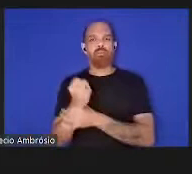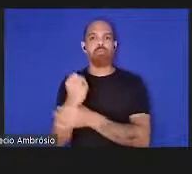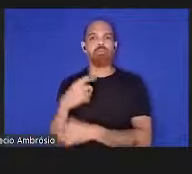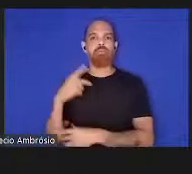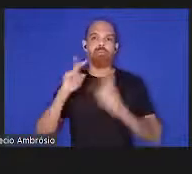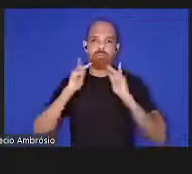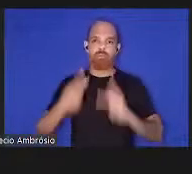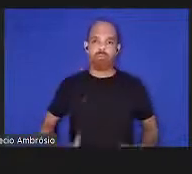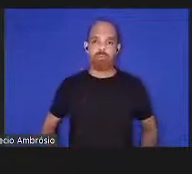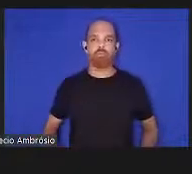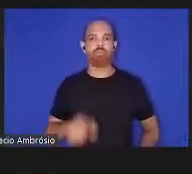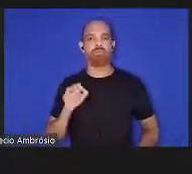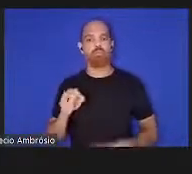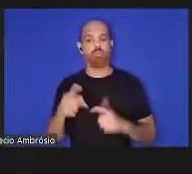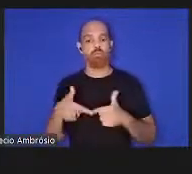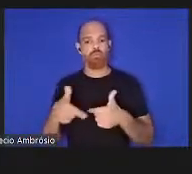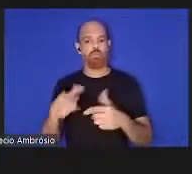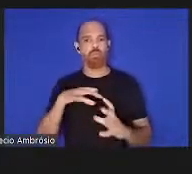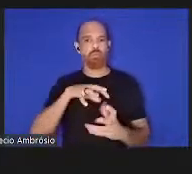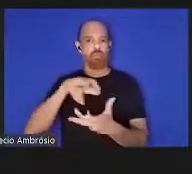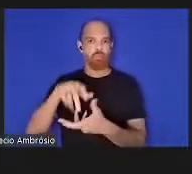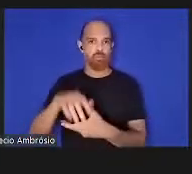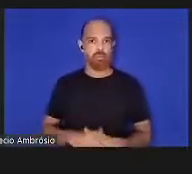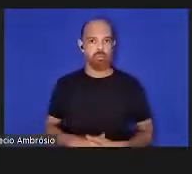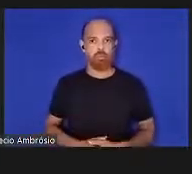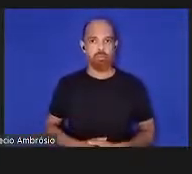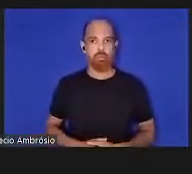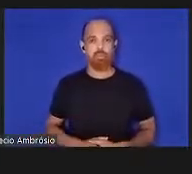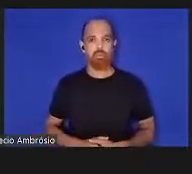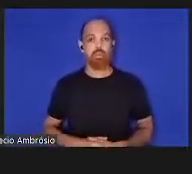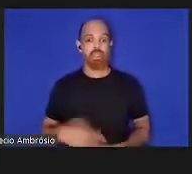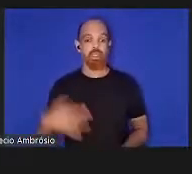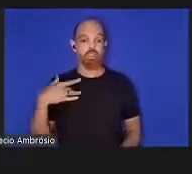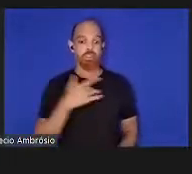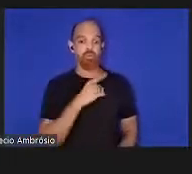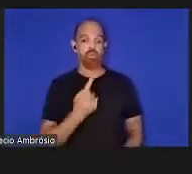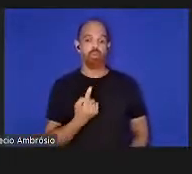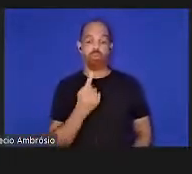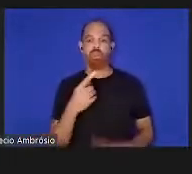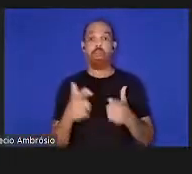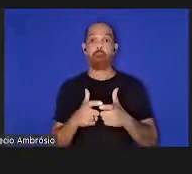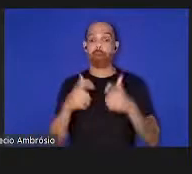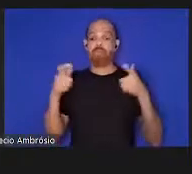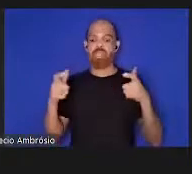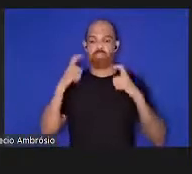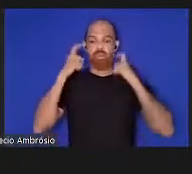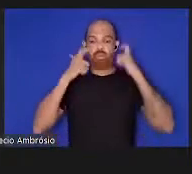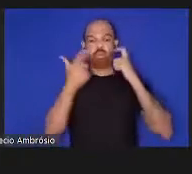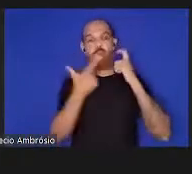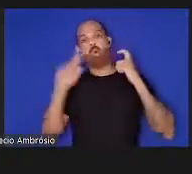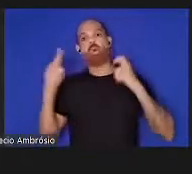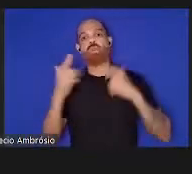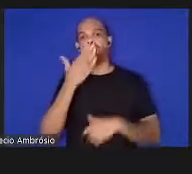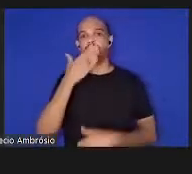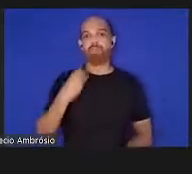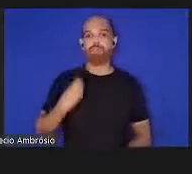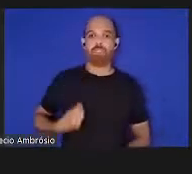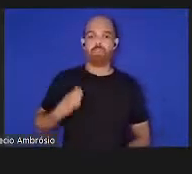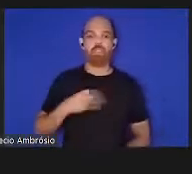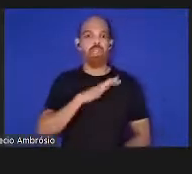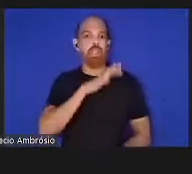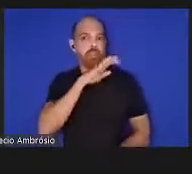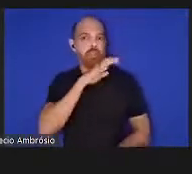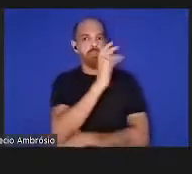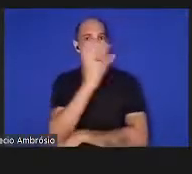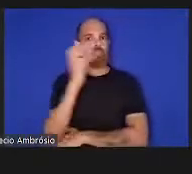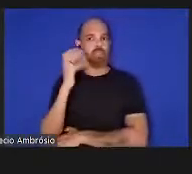bem público global a saúde única amplia essas preocupações para outras formas de vida animais e plantas